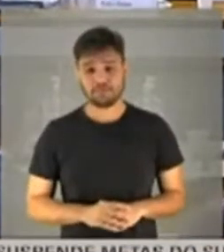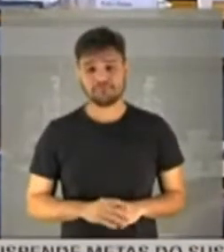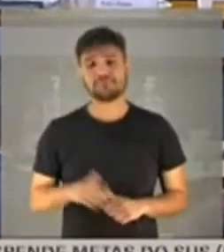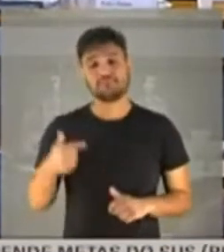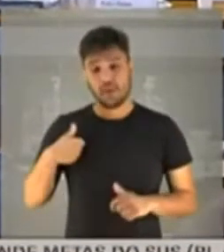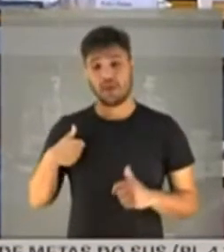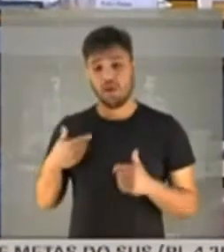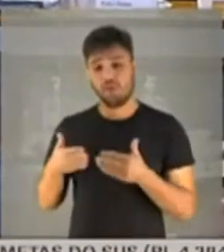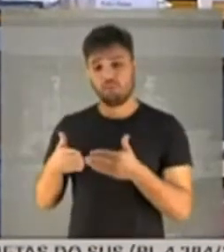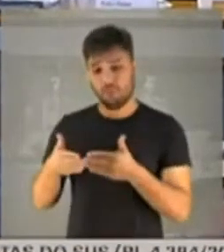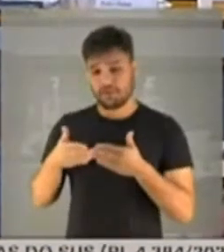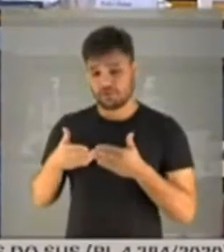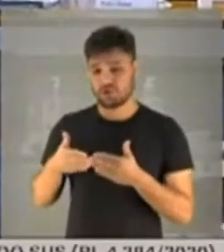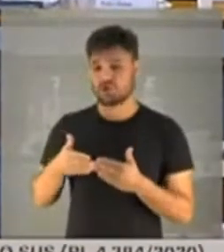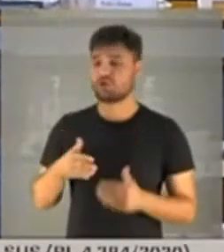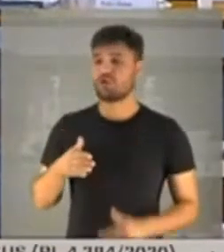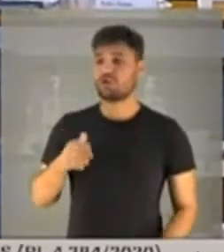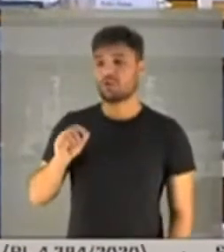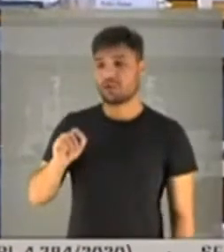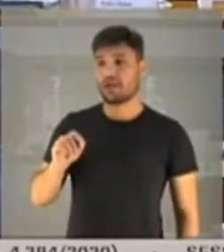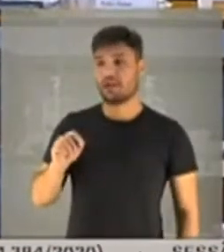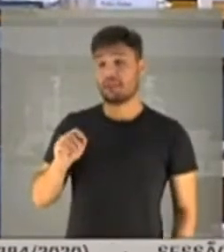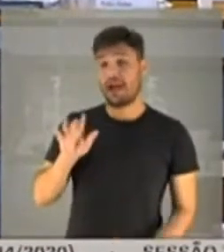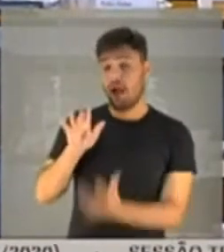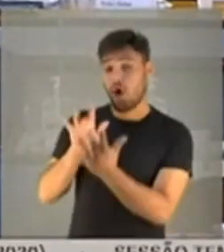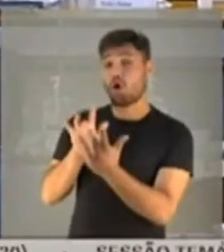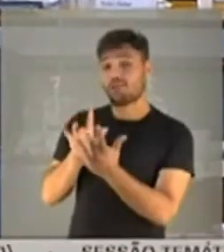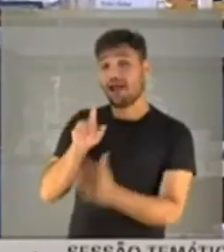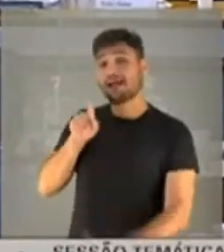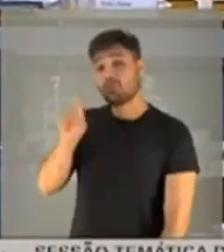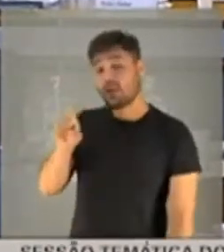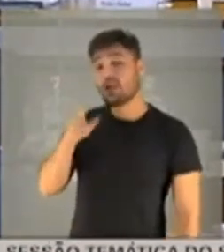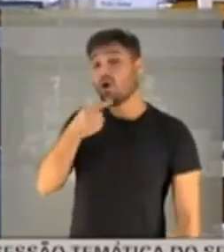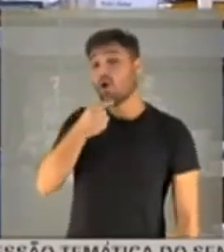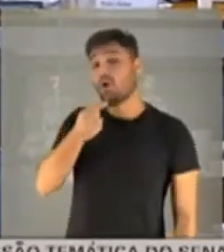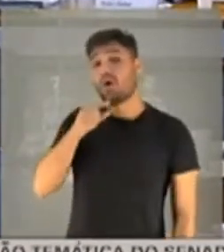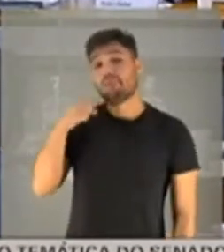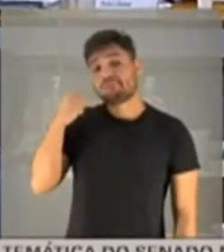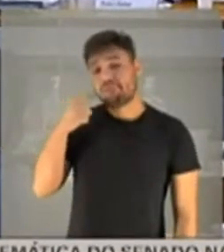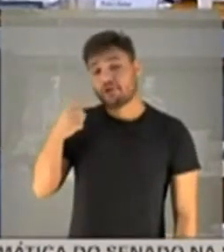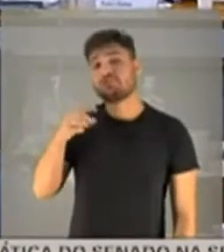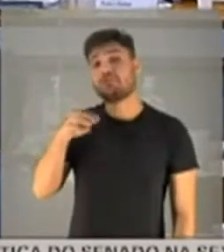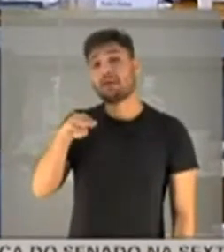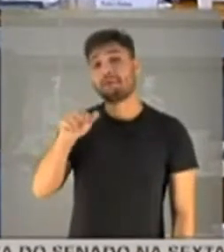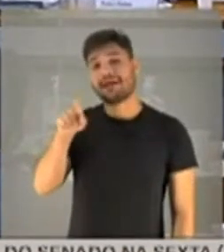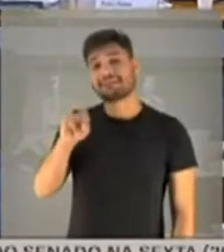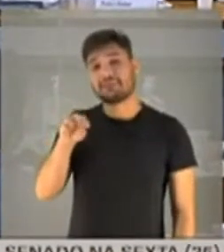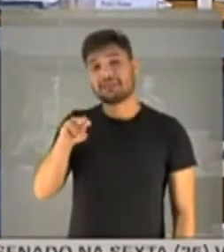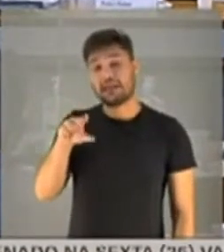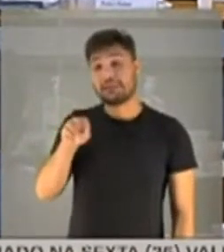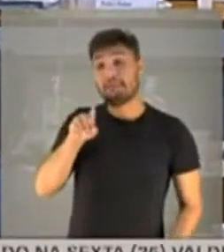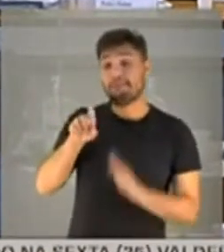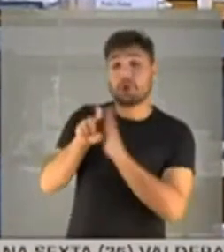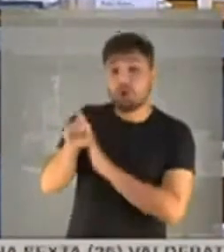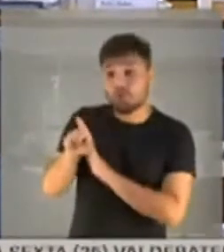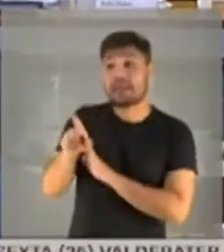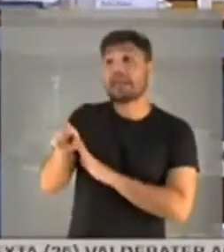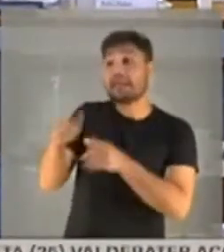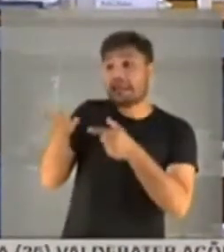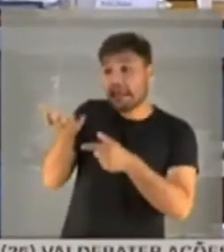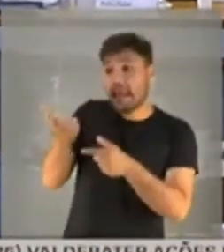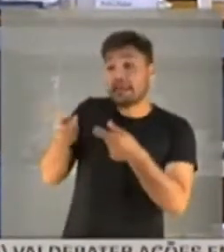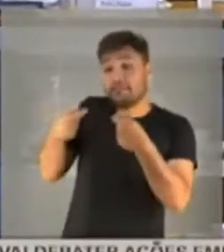Eu pediria para que entrasse em contato com o advogado do seu Maximiliano, perguntando a ele se ele precisa